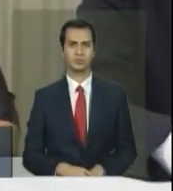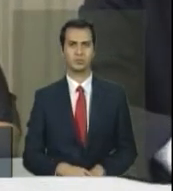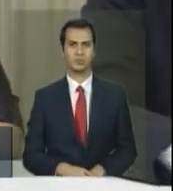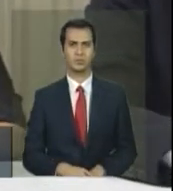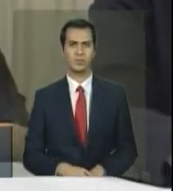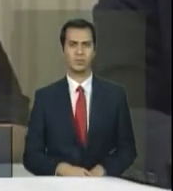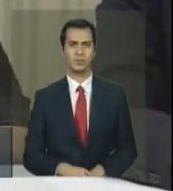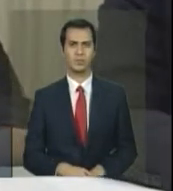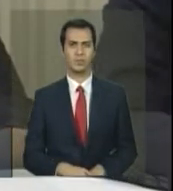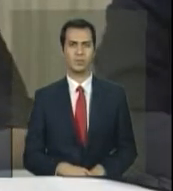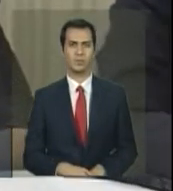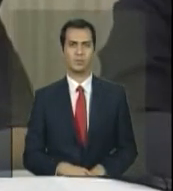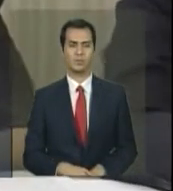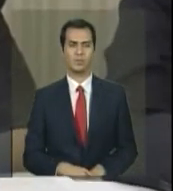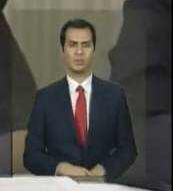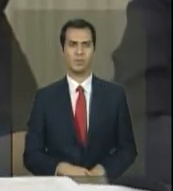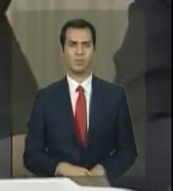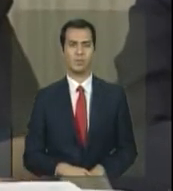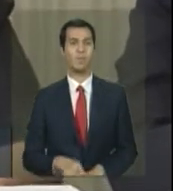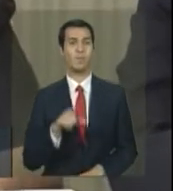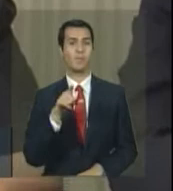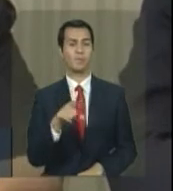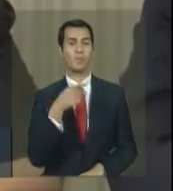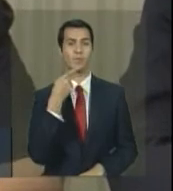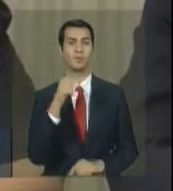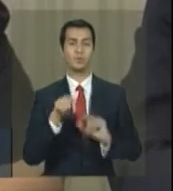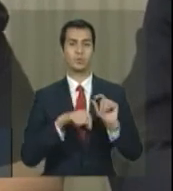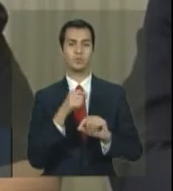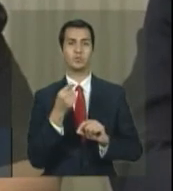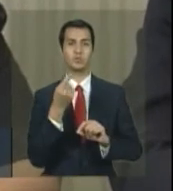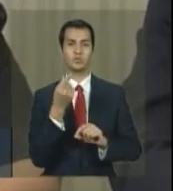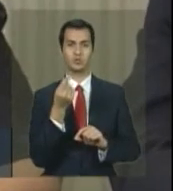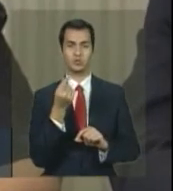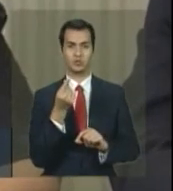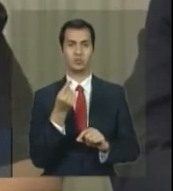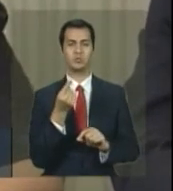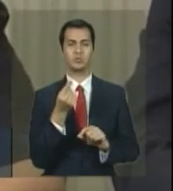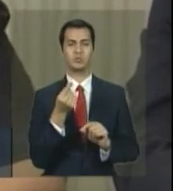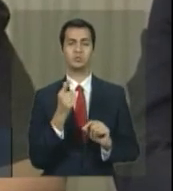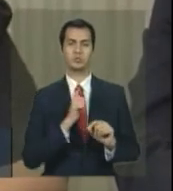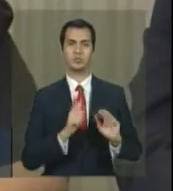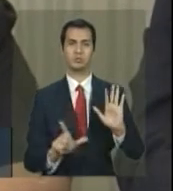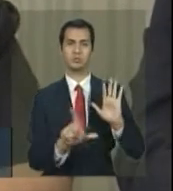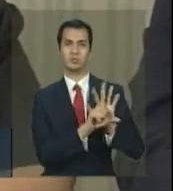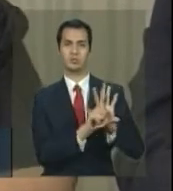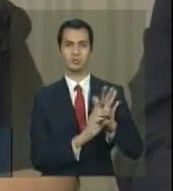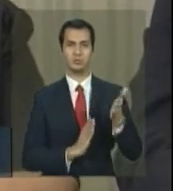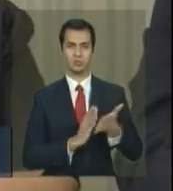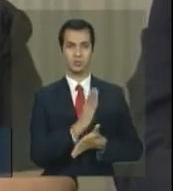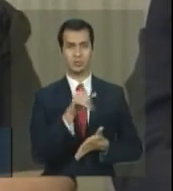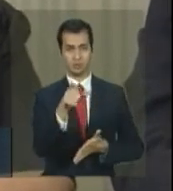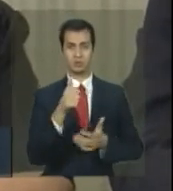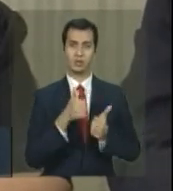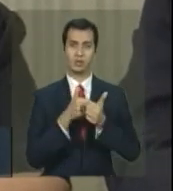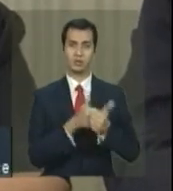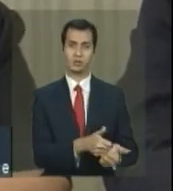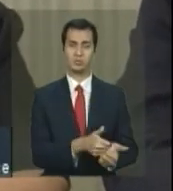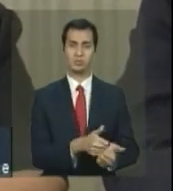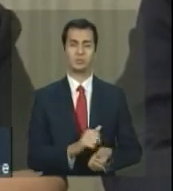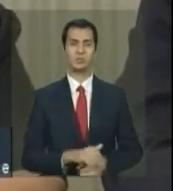os créditos a que vocês se referem, eles foram aprovados nos projetos de lei recentemente. Vocês todos que acompanham